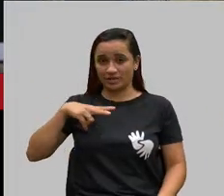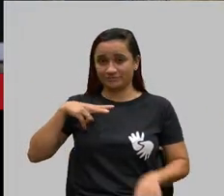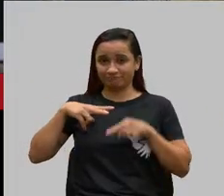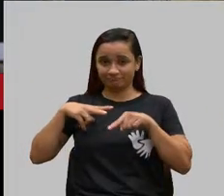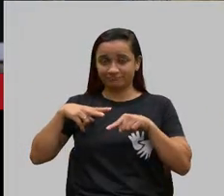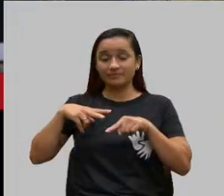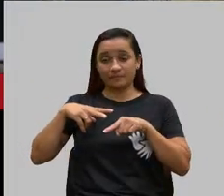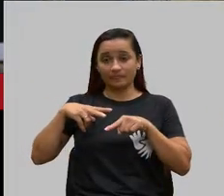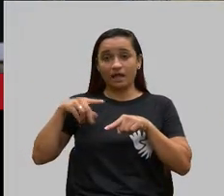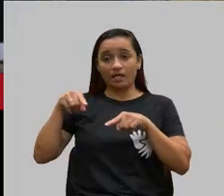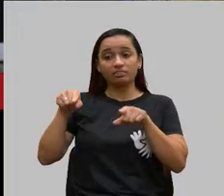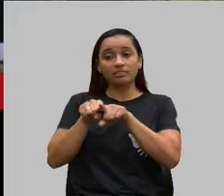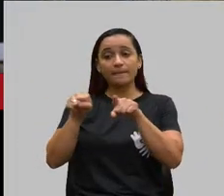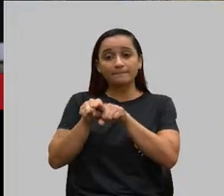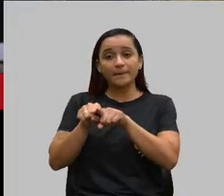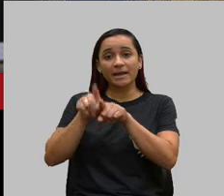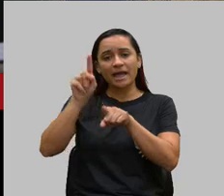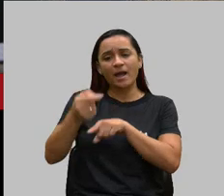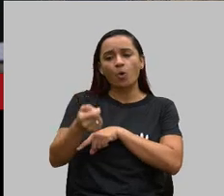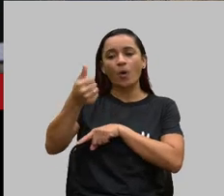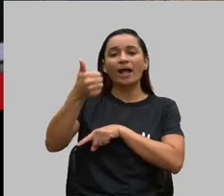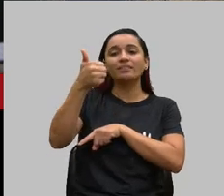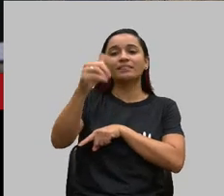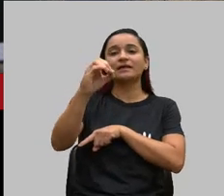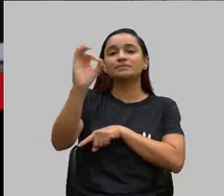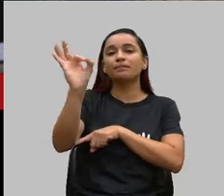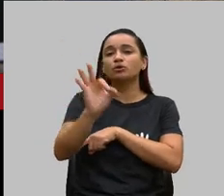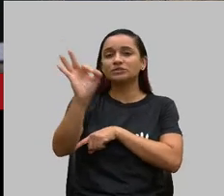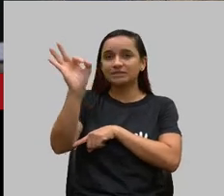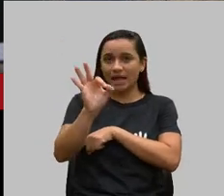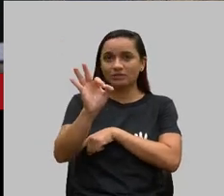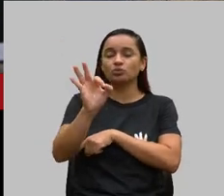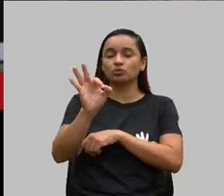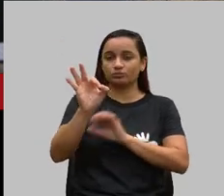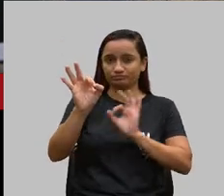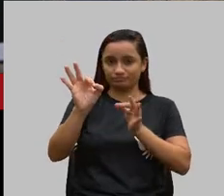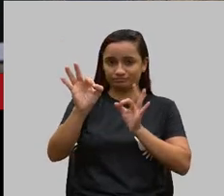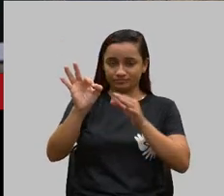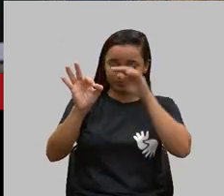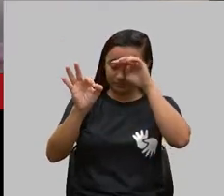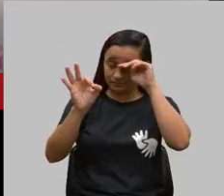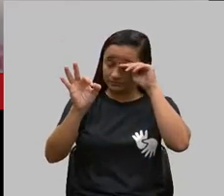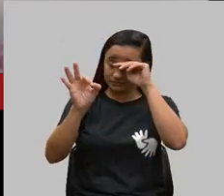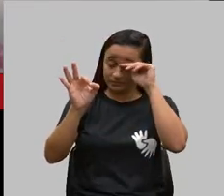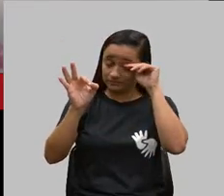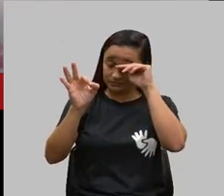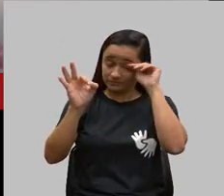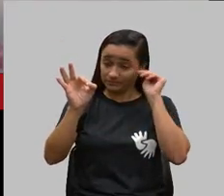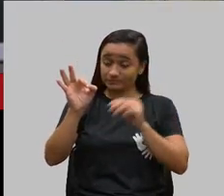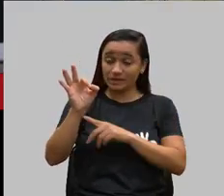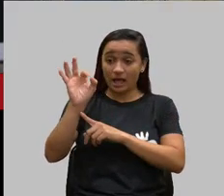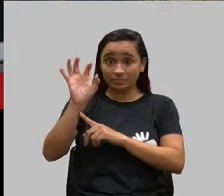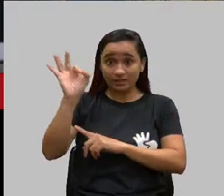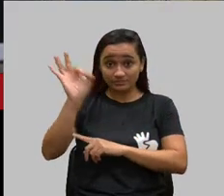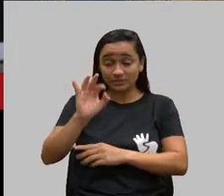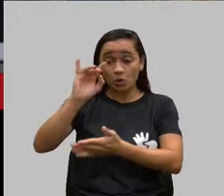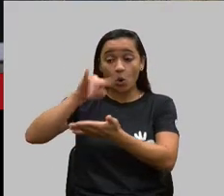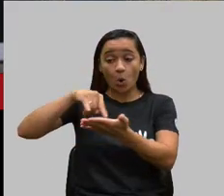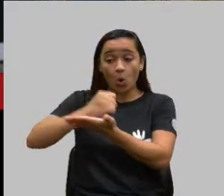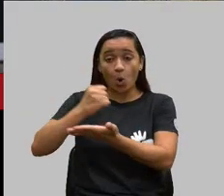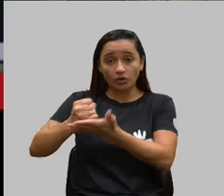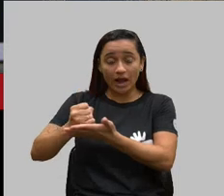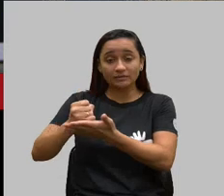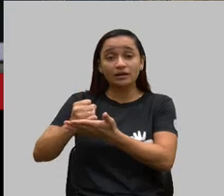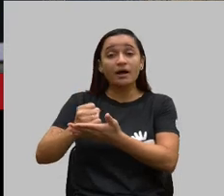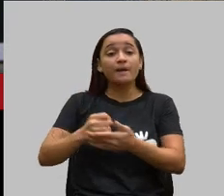mencionei que correspondem a 10% na totalidade da contratação dos planos e 90% dos contratos coletivos